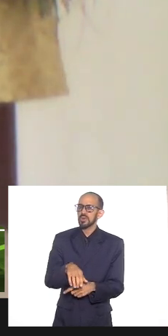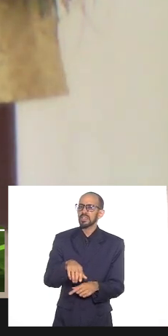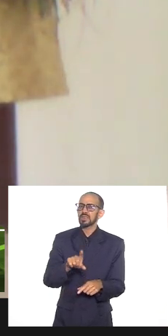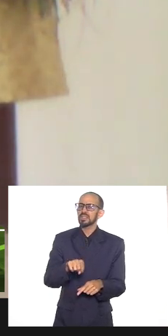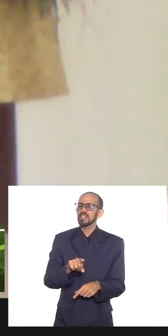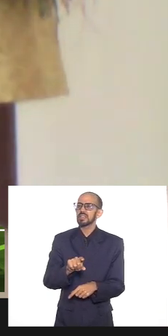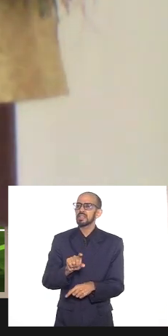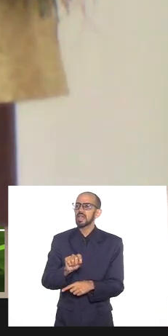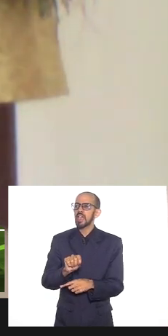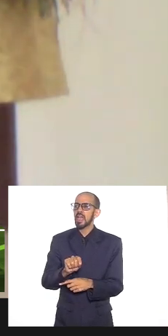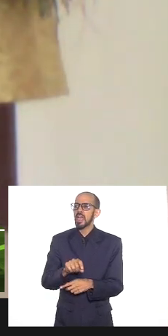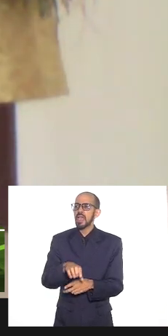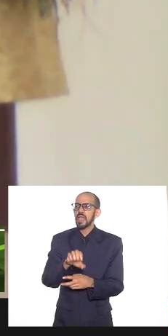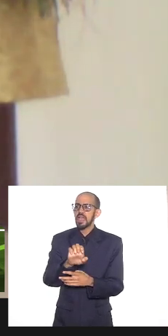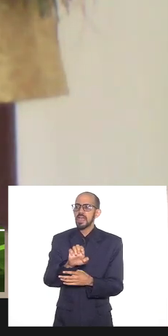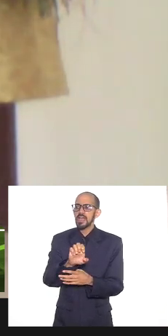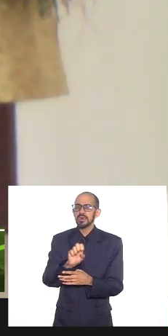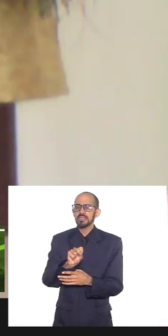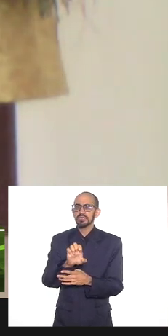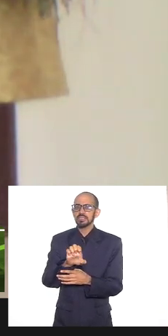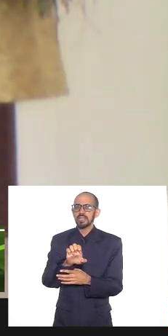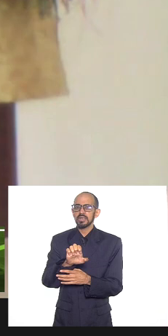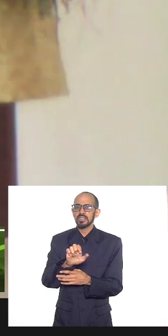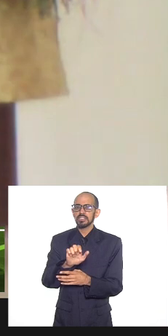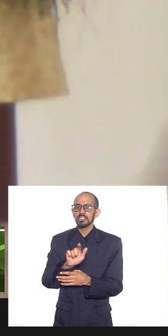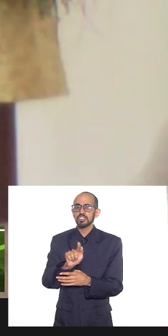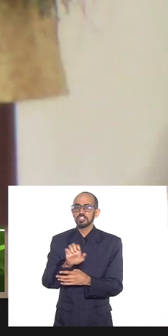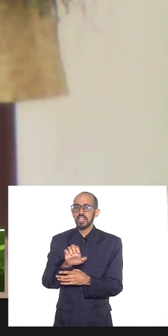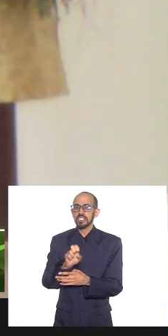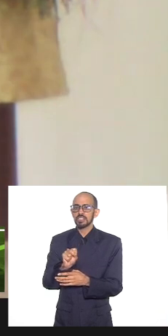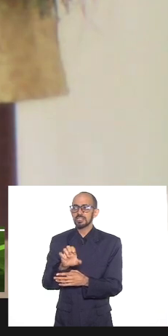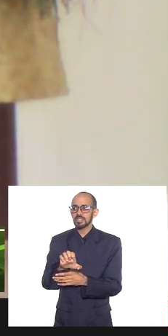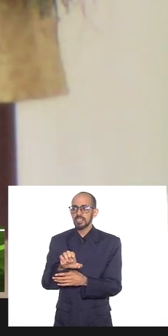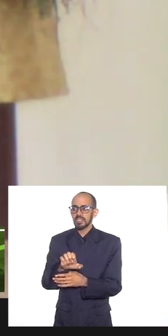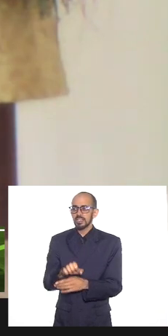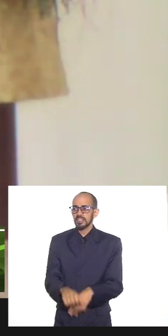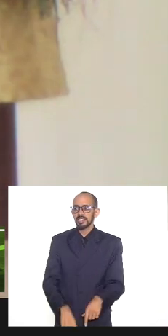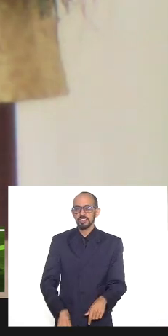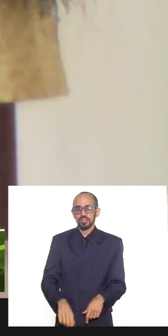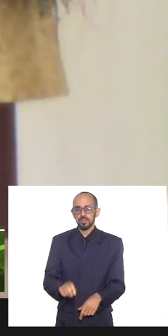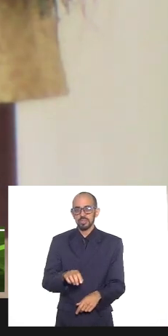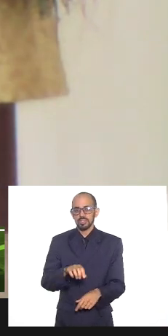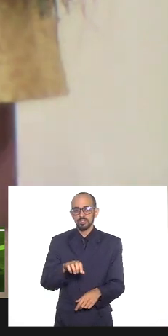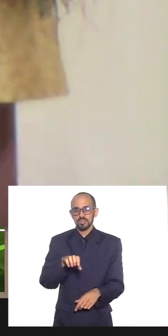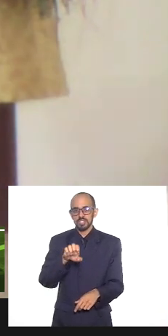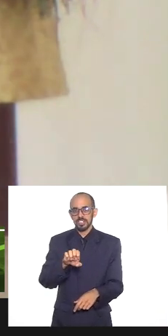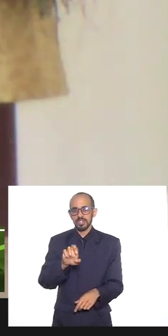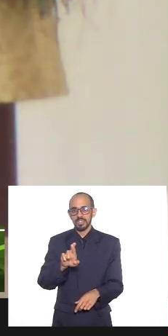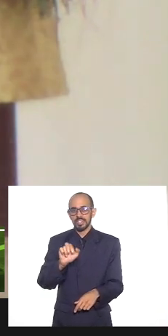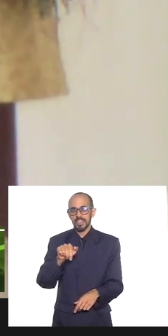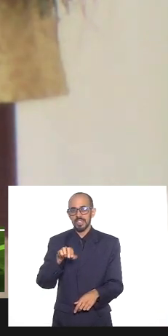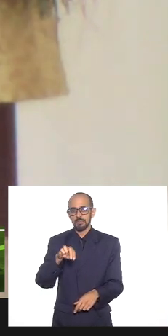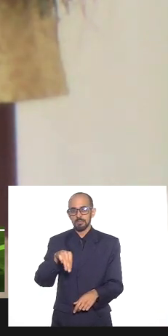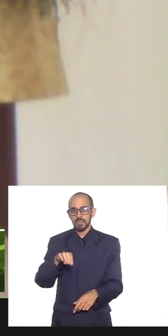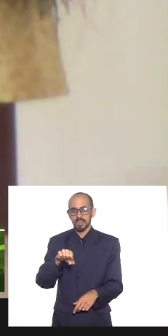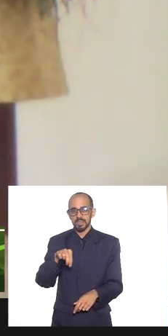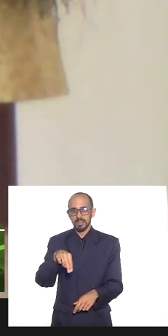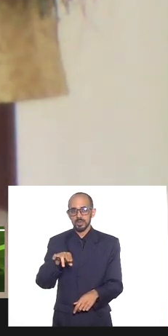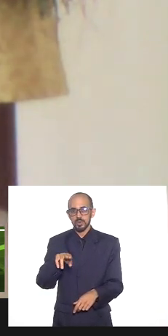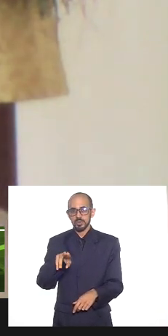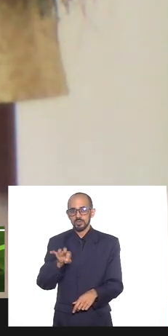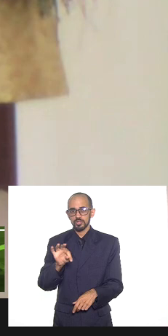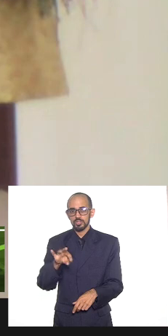não sabem o que é hermenêutica. Então, eles pegam o texto ali como está e